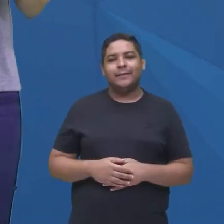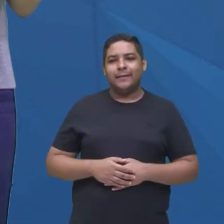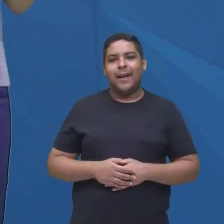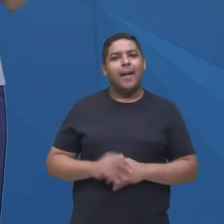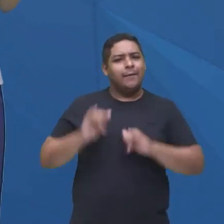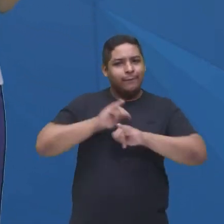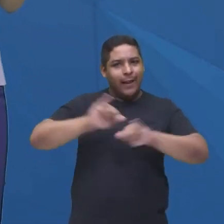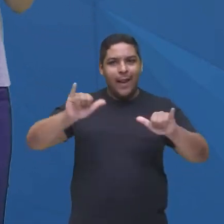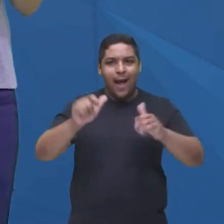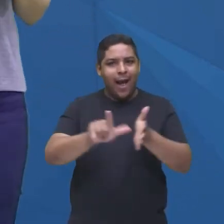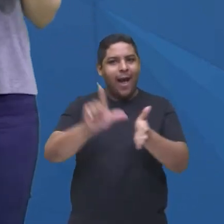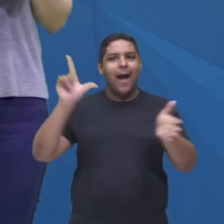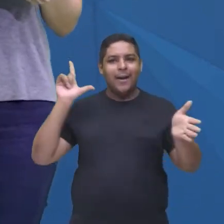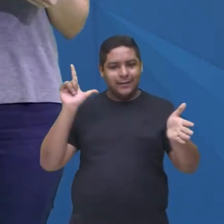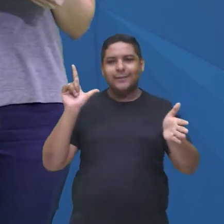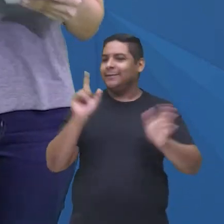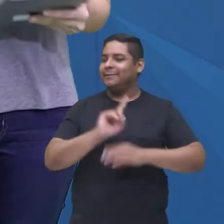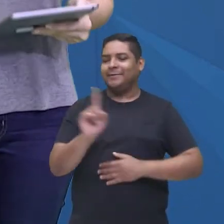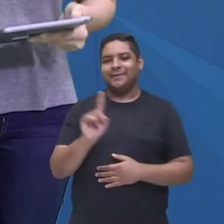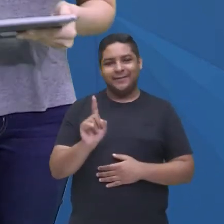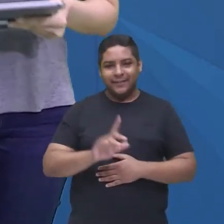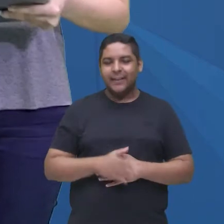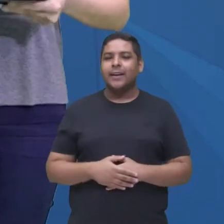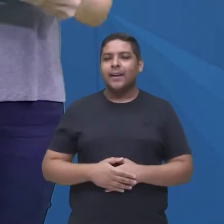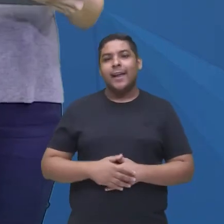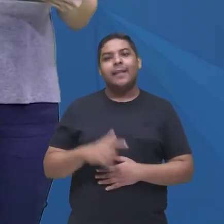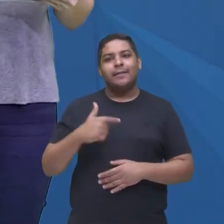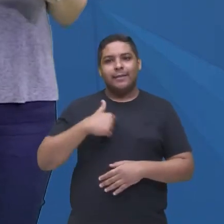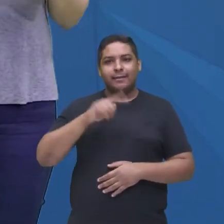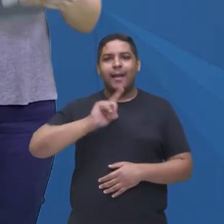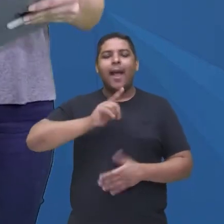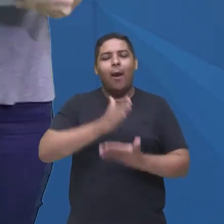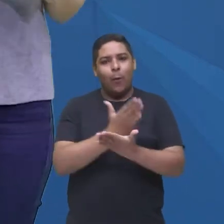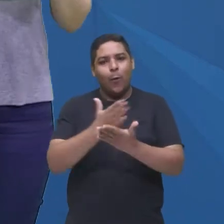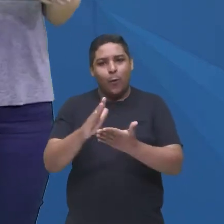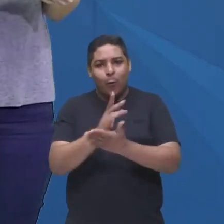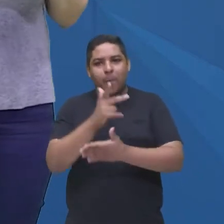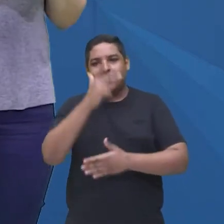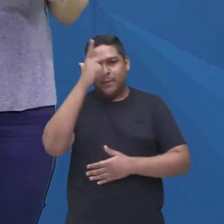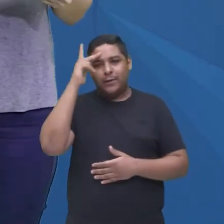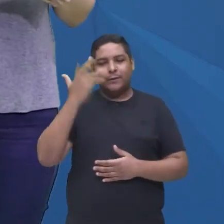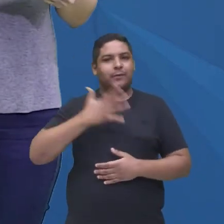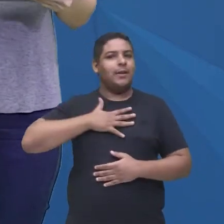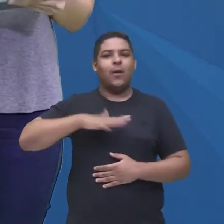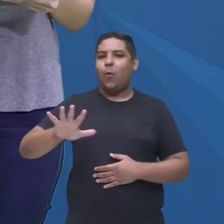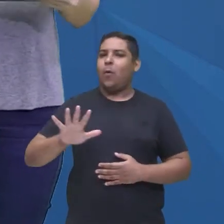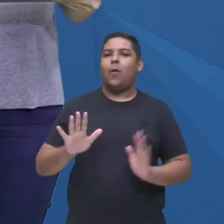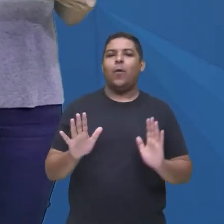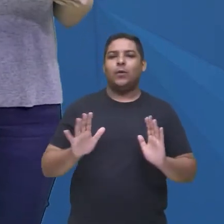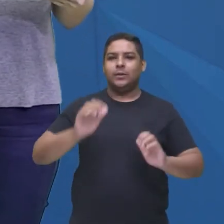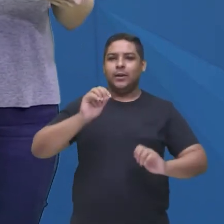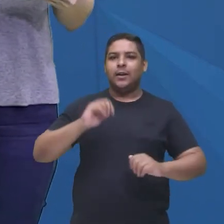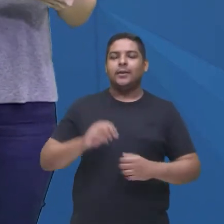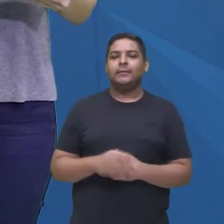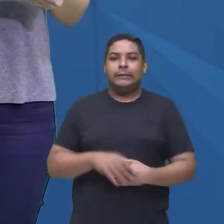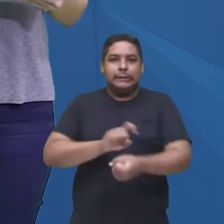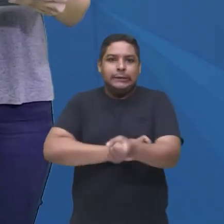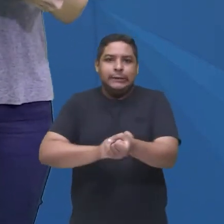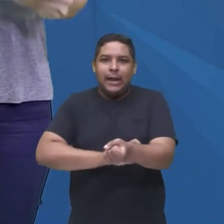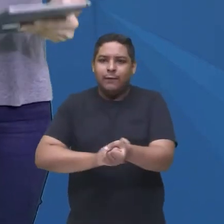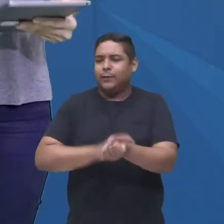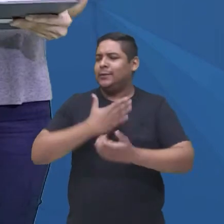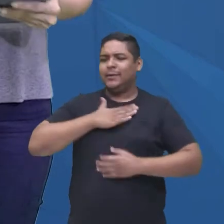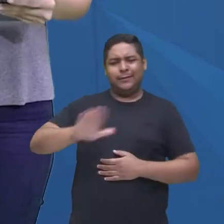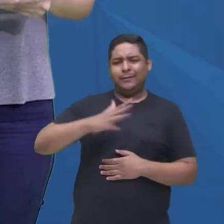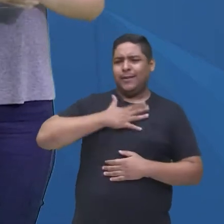Porque tem gente que realmente não gosta, fica ali nervoso quando alguém conta alguma coisa relacionada à série, não quer saber, mas tem